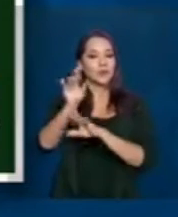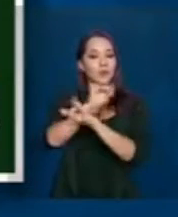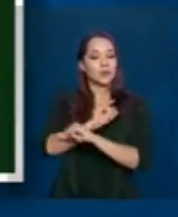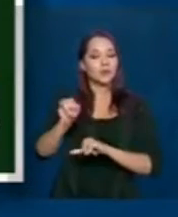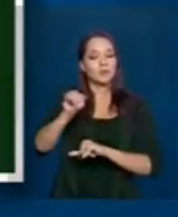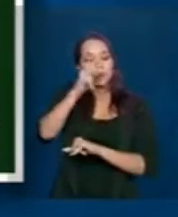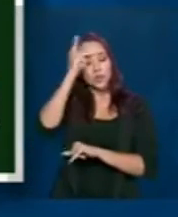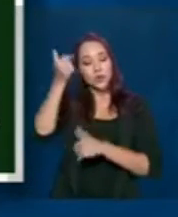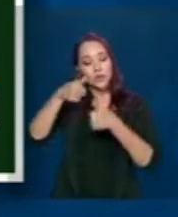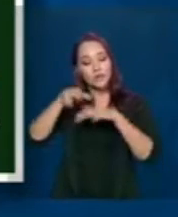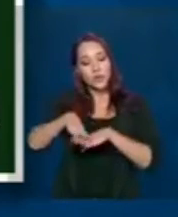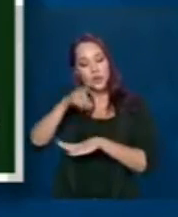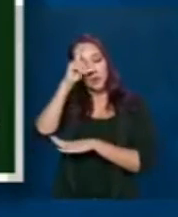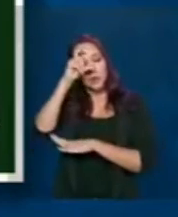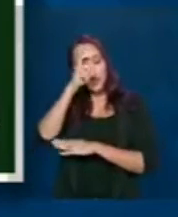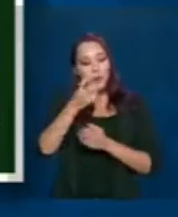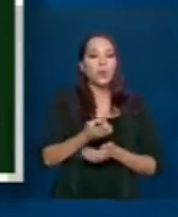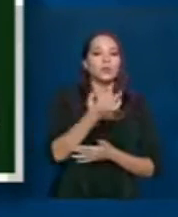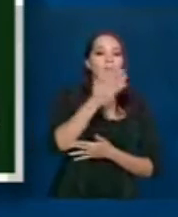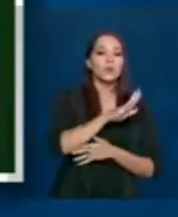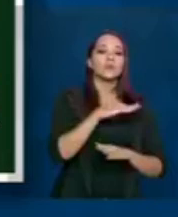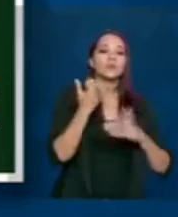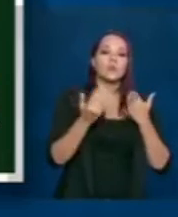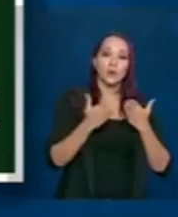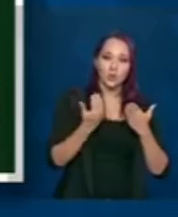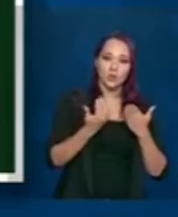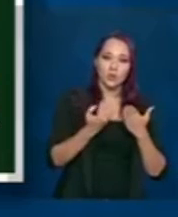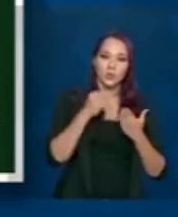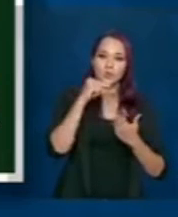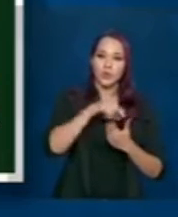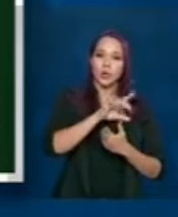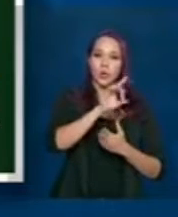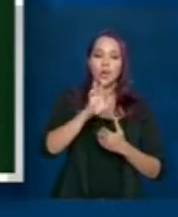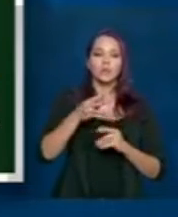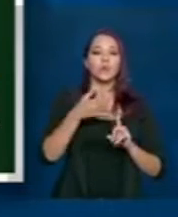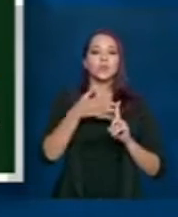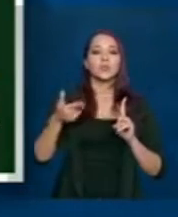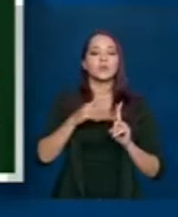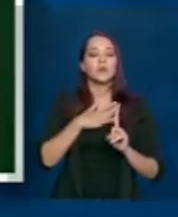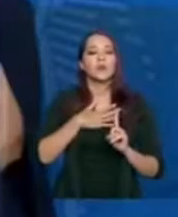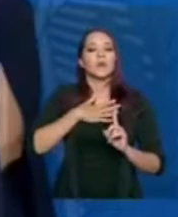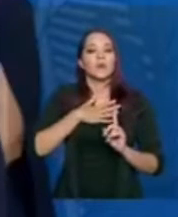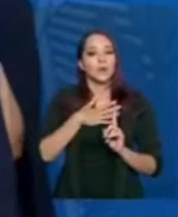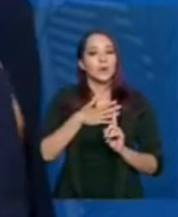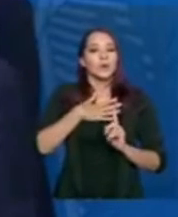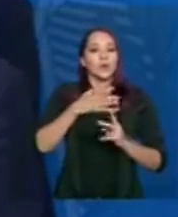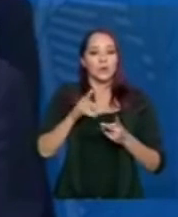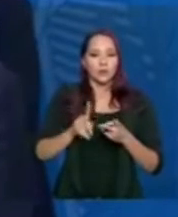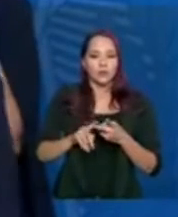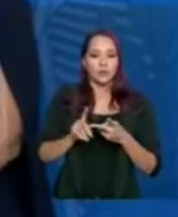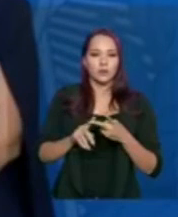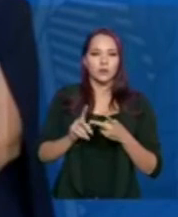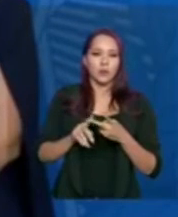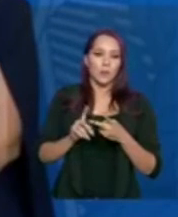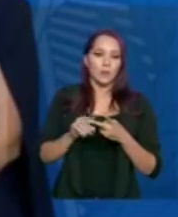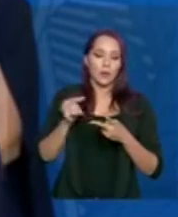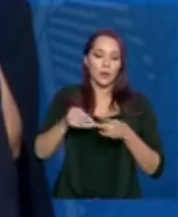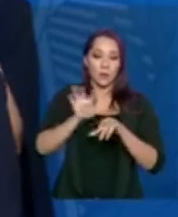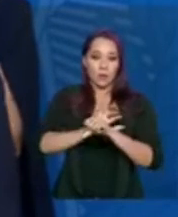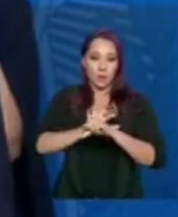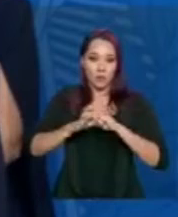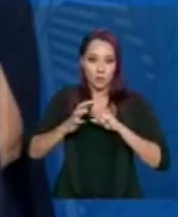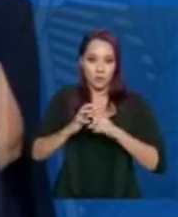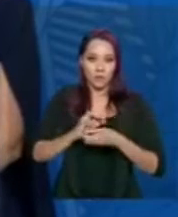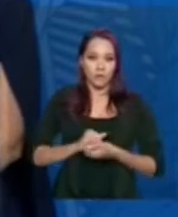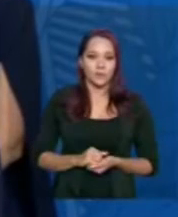hospitalização e os dados de óbito, especificamente por síndrome respiratória aguda grave e pelo Covid